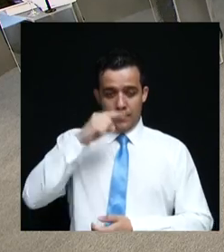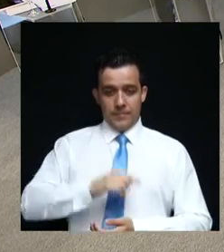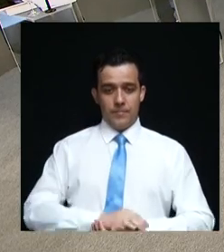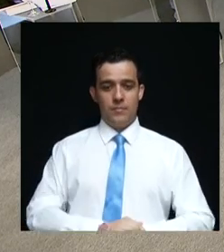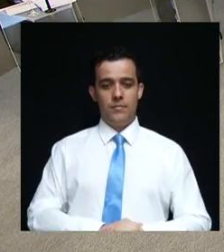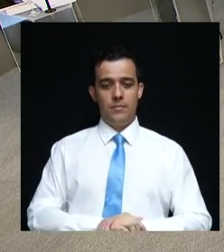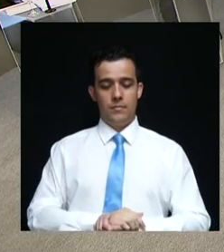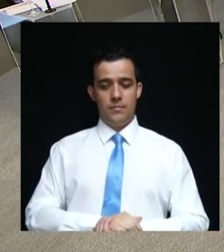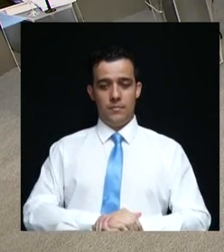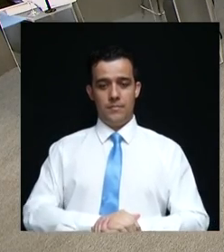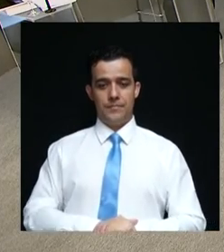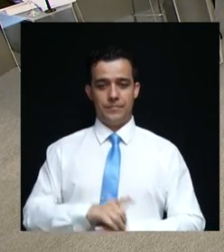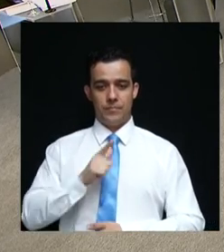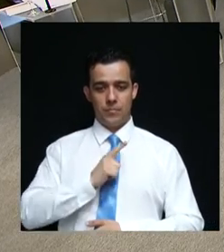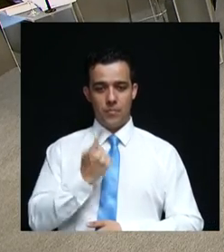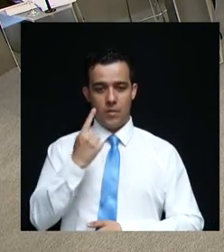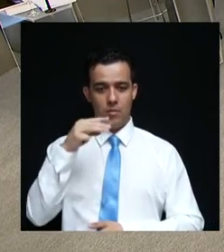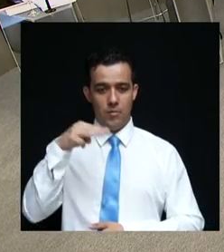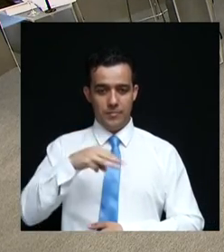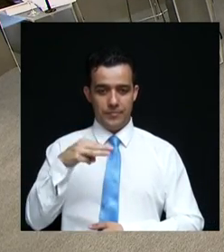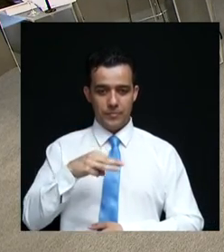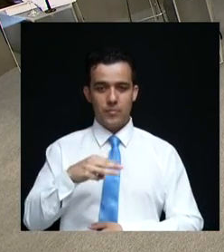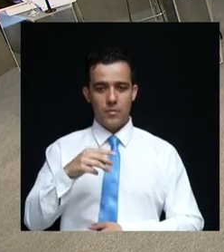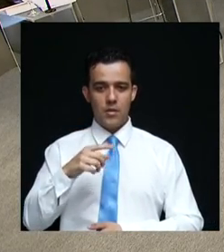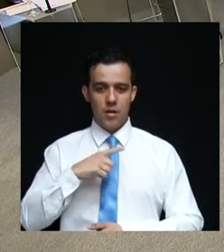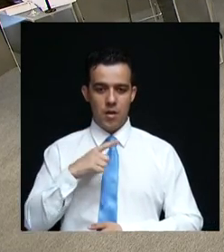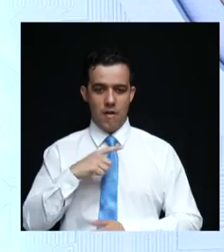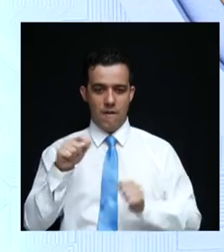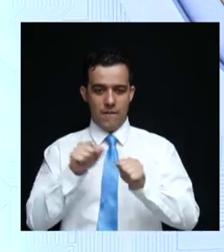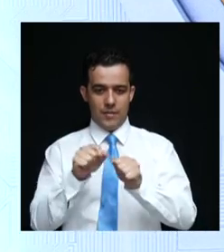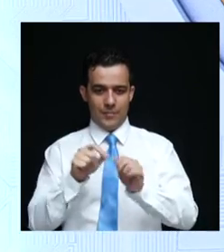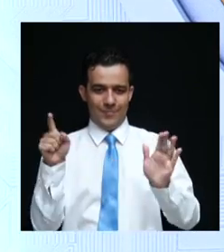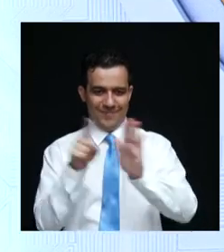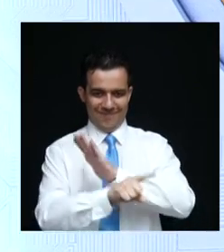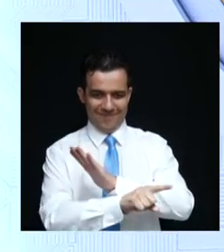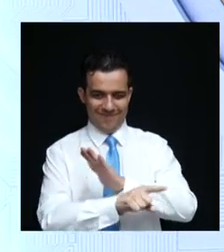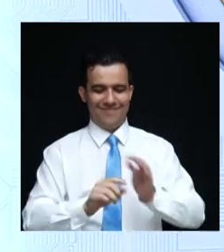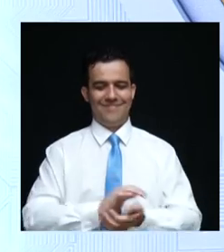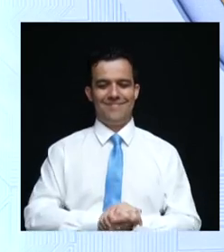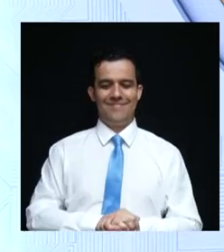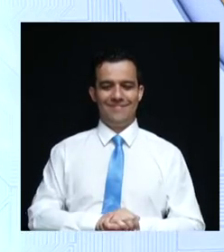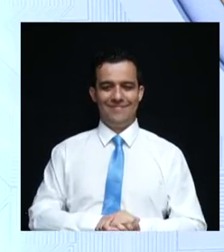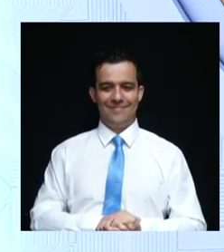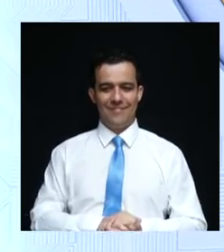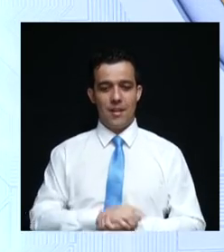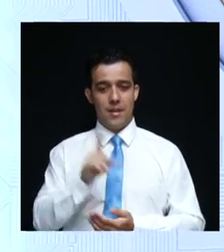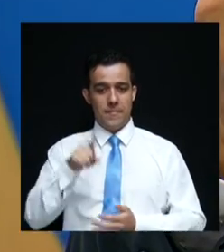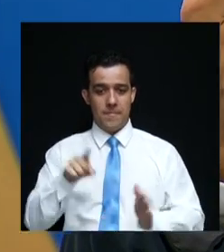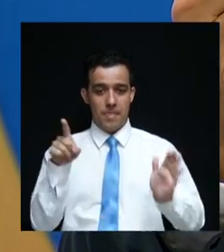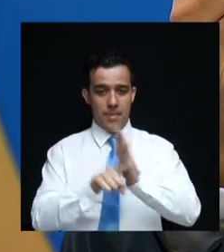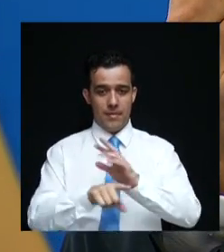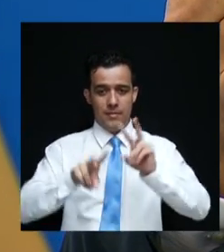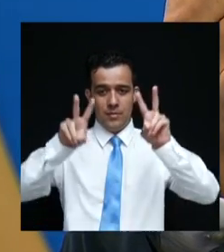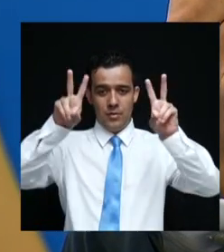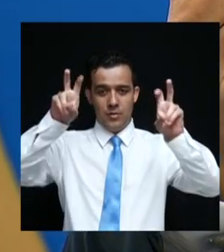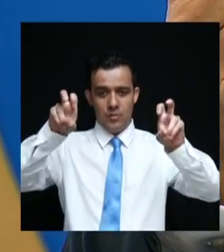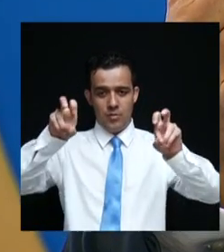bem, a senhora tem um minuto. Aliás, eu tenho que fazer a pergunta, Vamos lá, primeiro. A pergunta é sobre